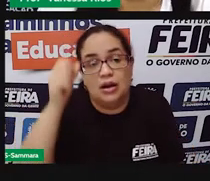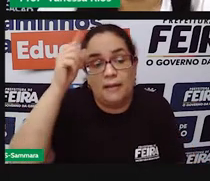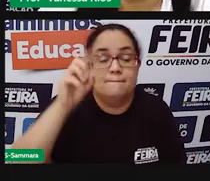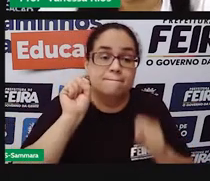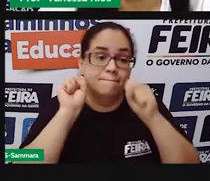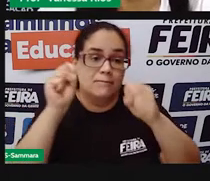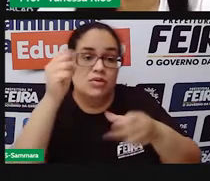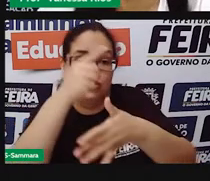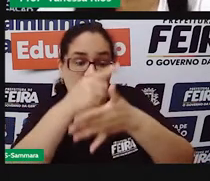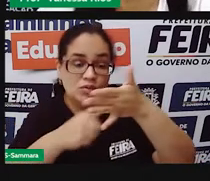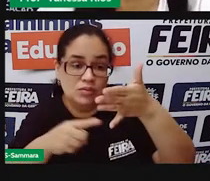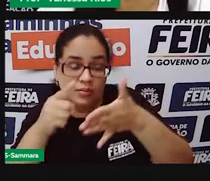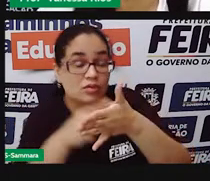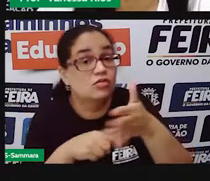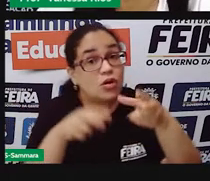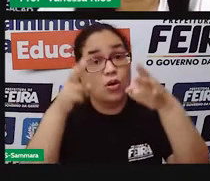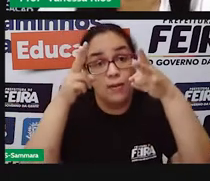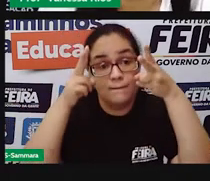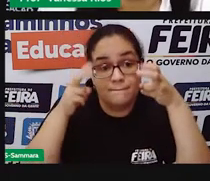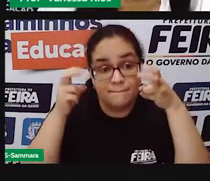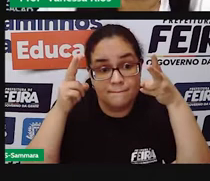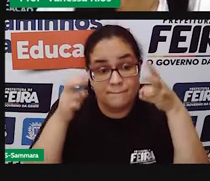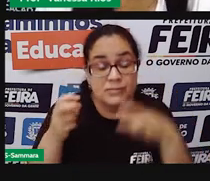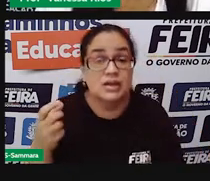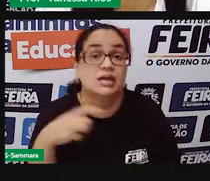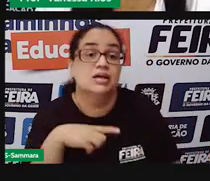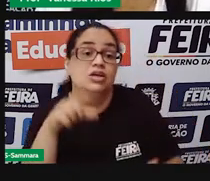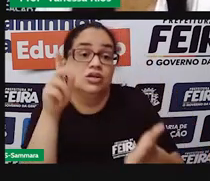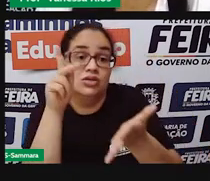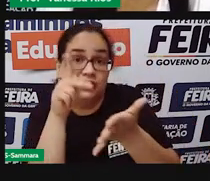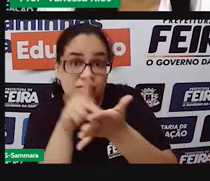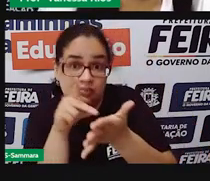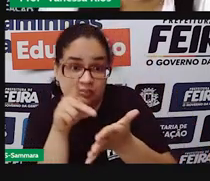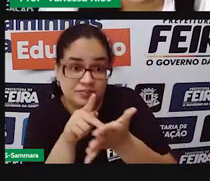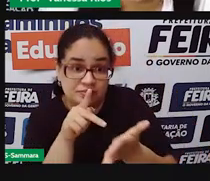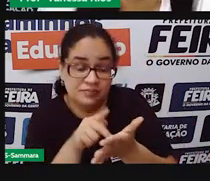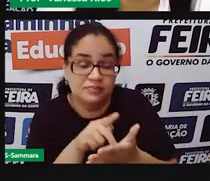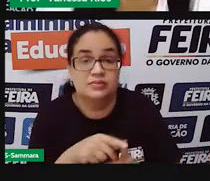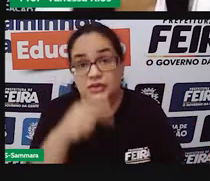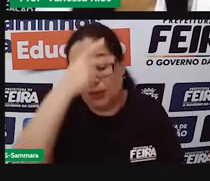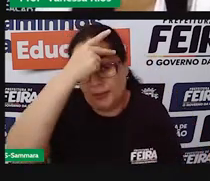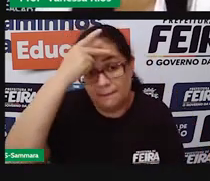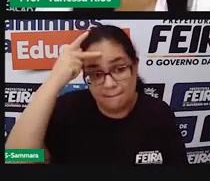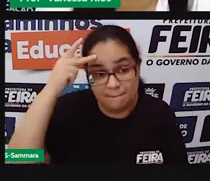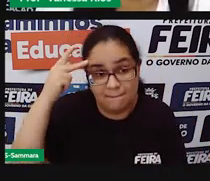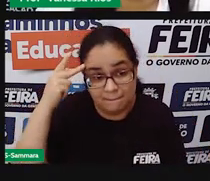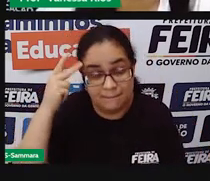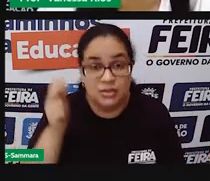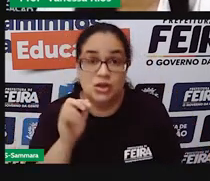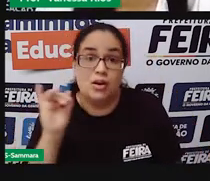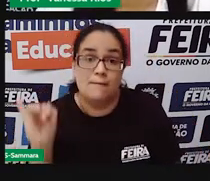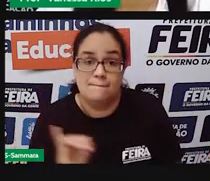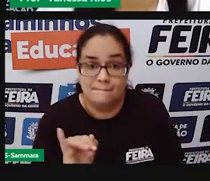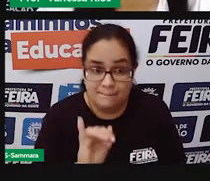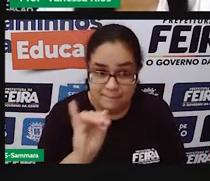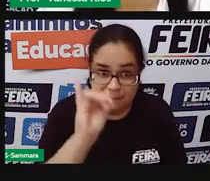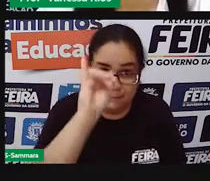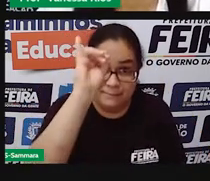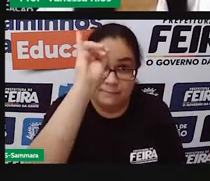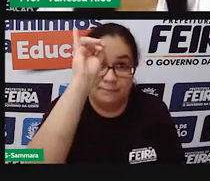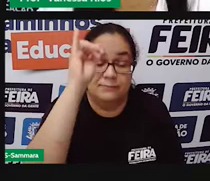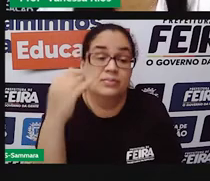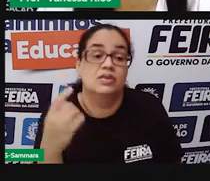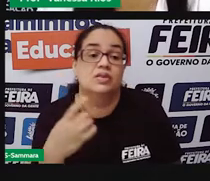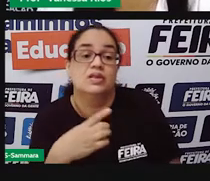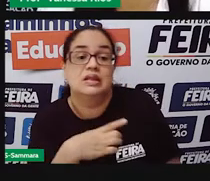do voto. O que a gente observa aí? O voto realmente é uma ação cidadã muito importante e vai aí